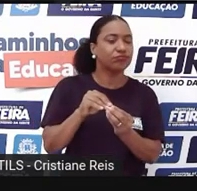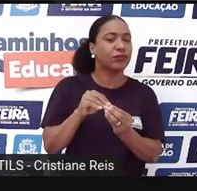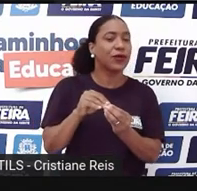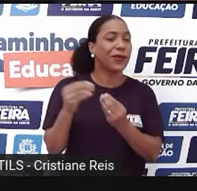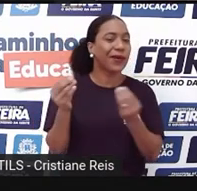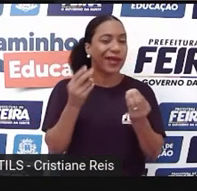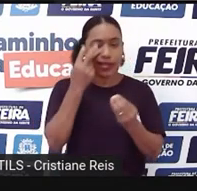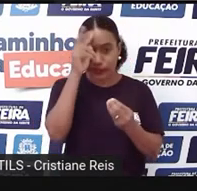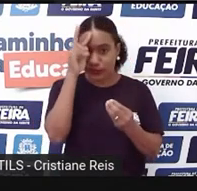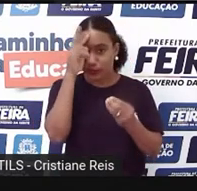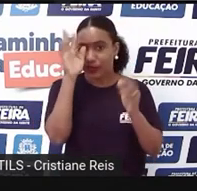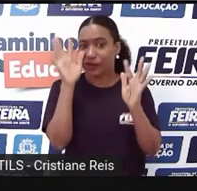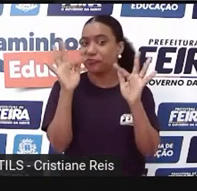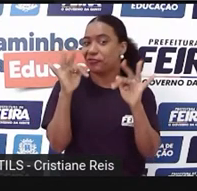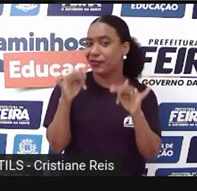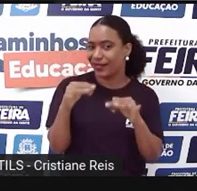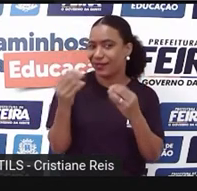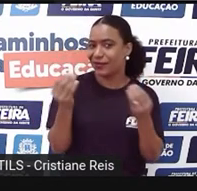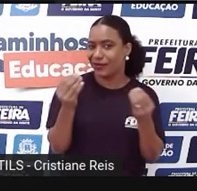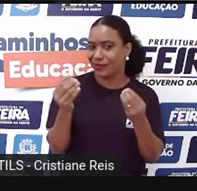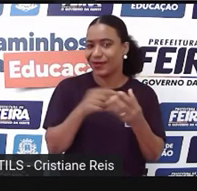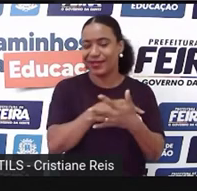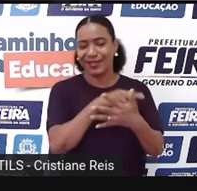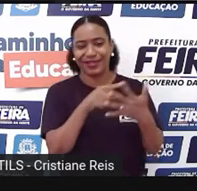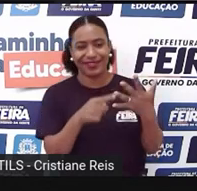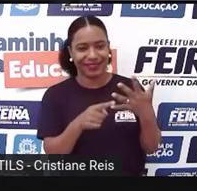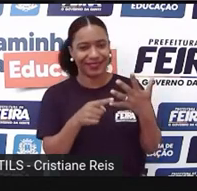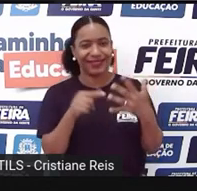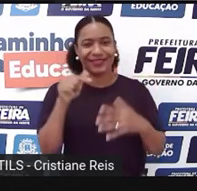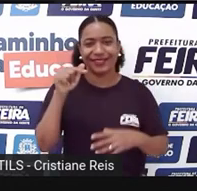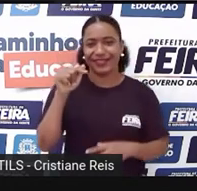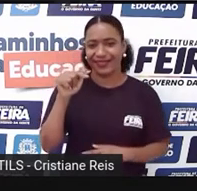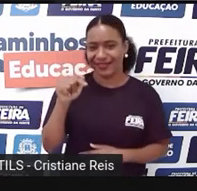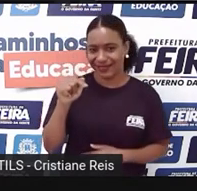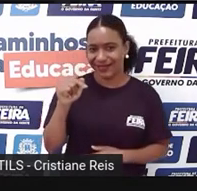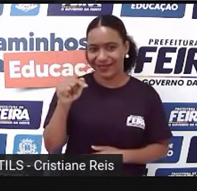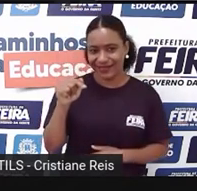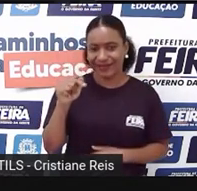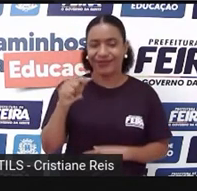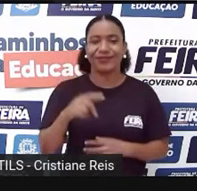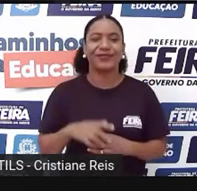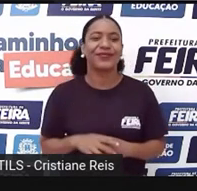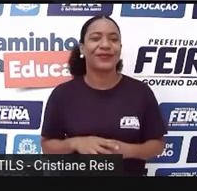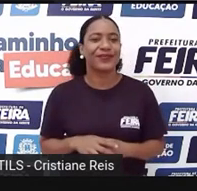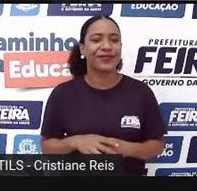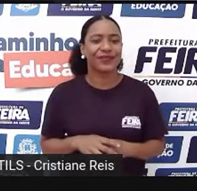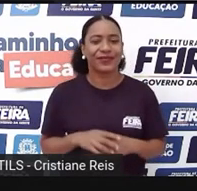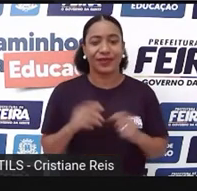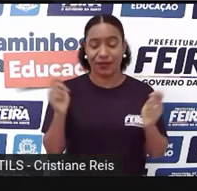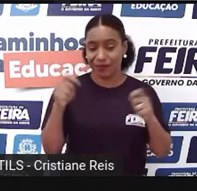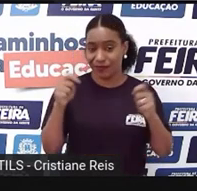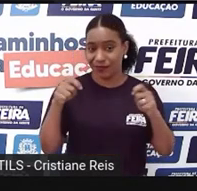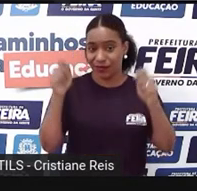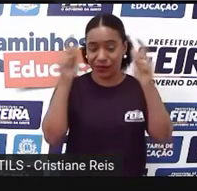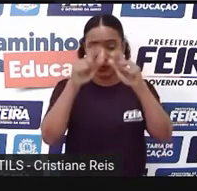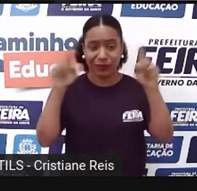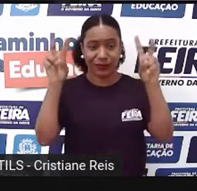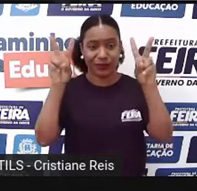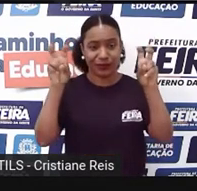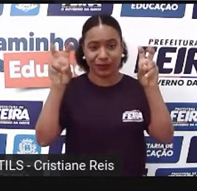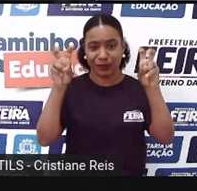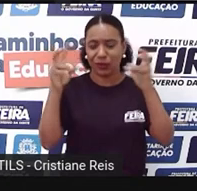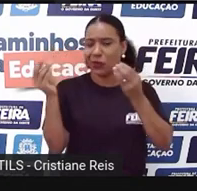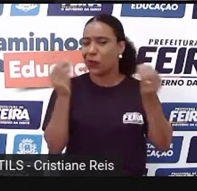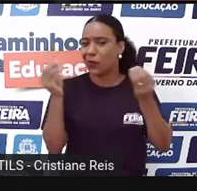E por fim É claro que esse title Que é o título Você pode até Levantar